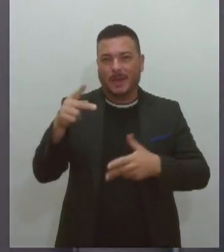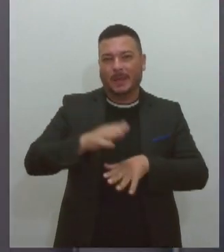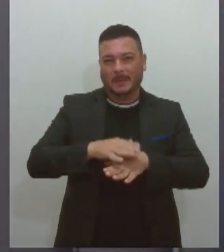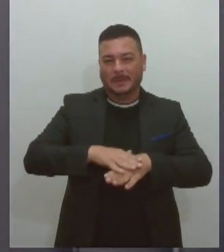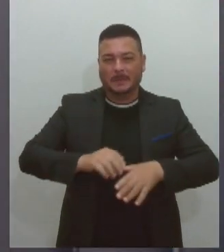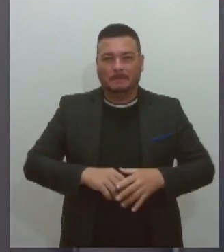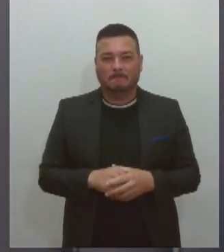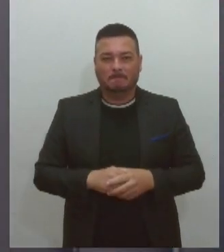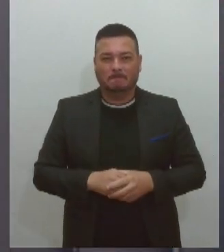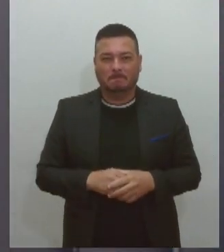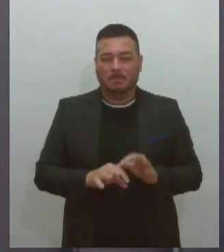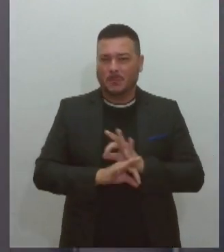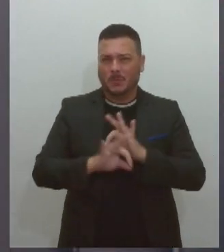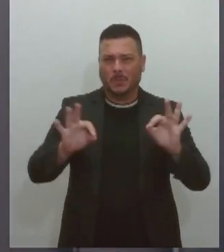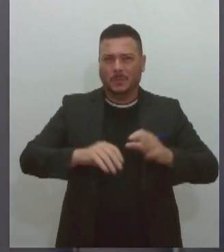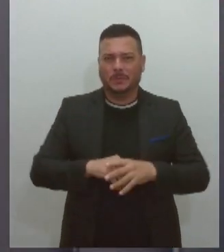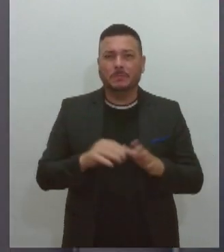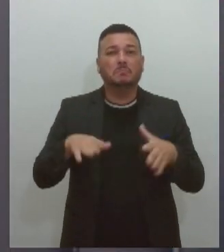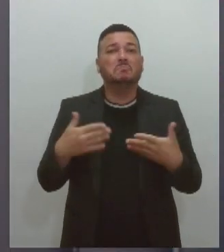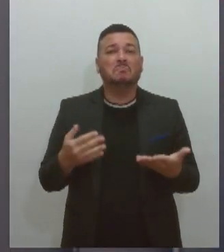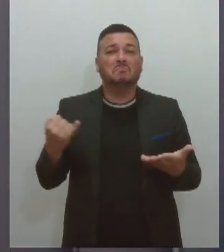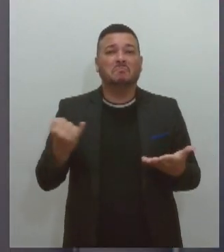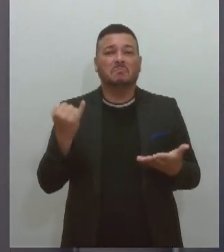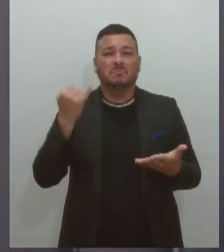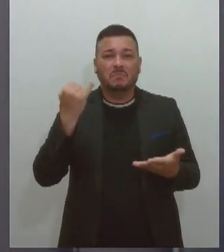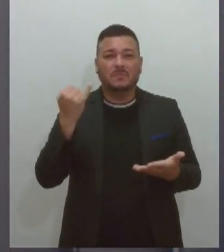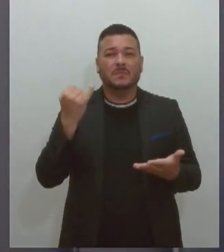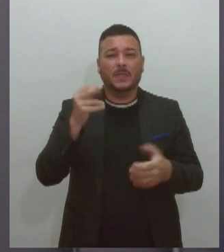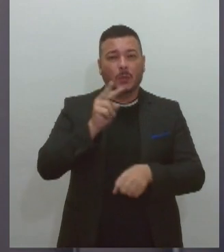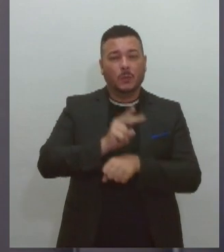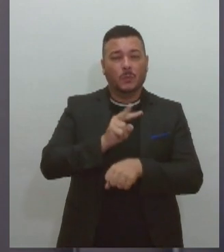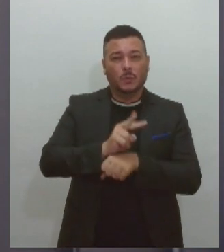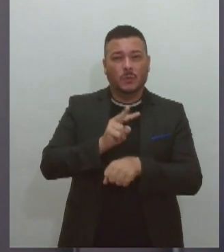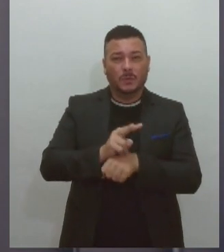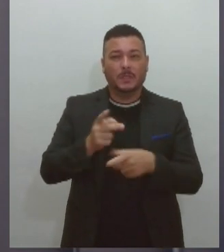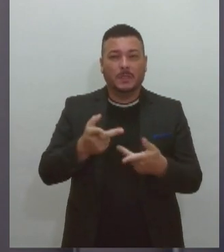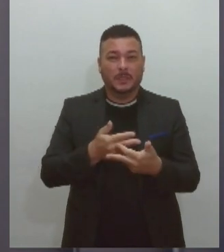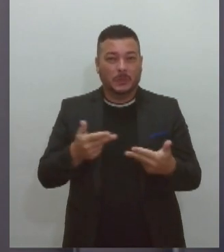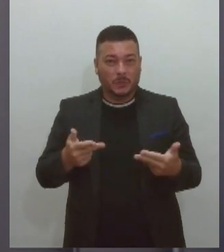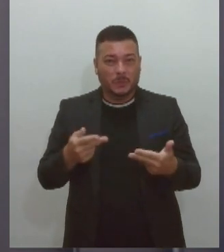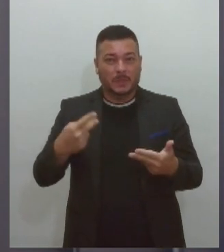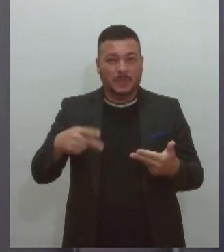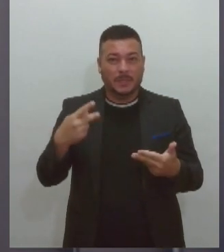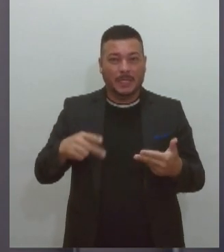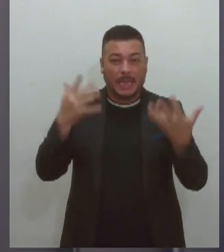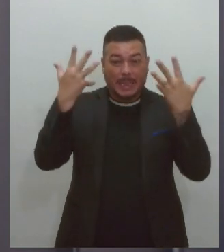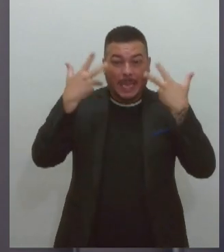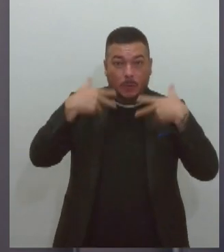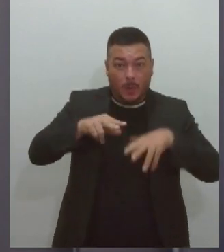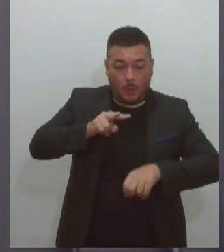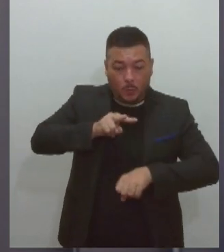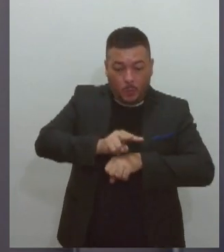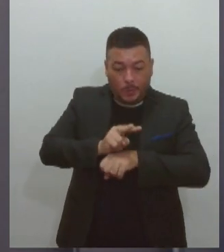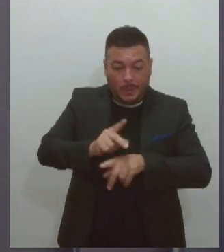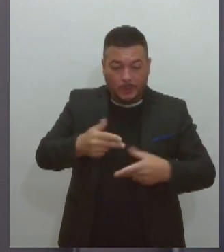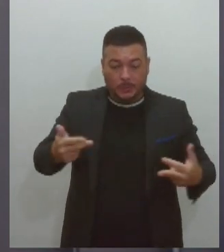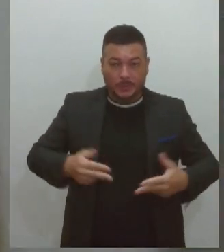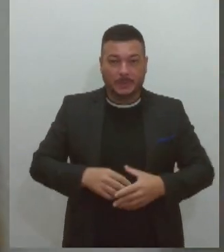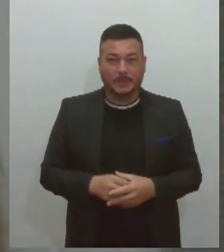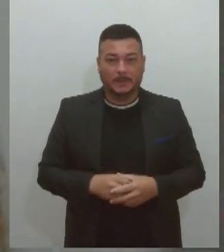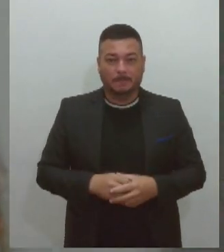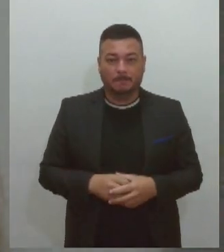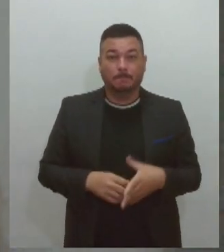qual a importância da preservação dos recursos naturais? Bom, é uma importância